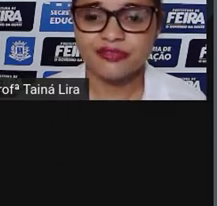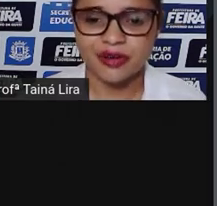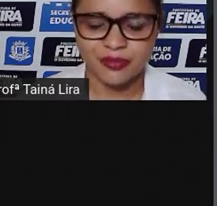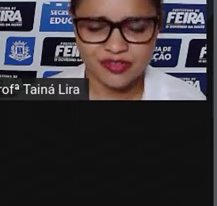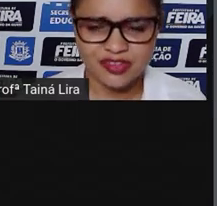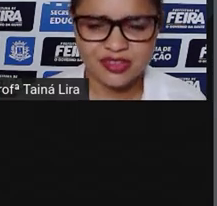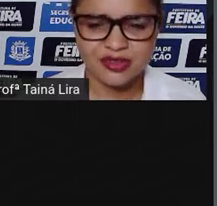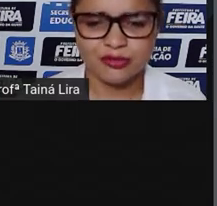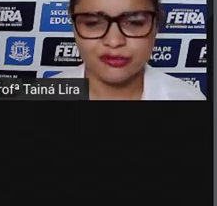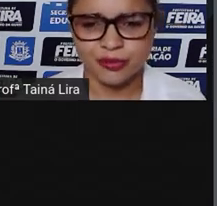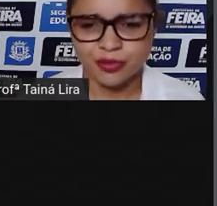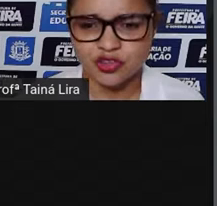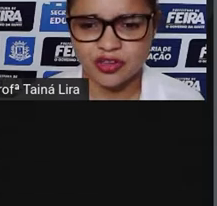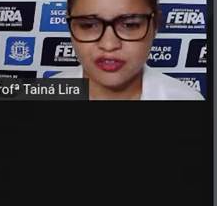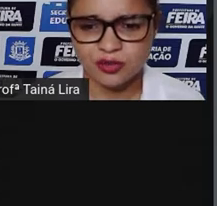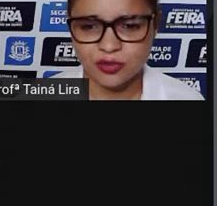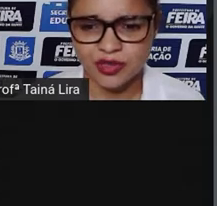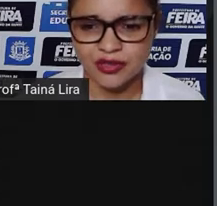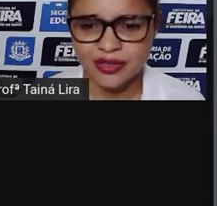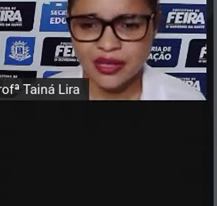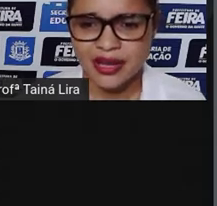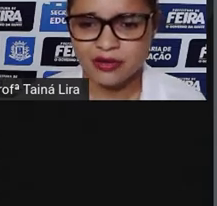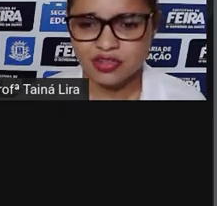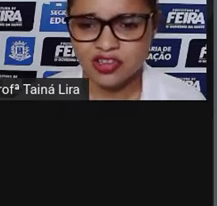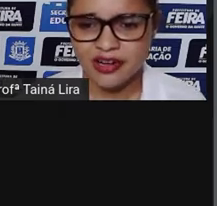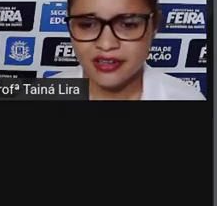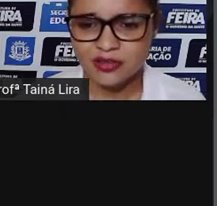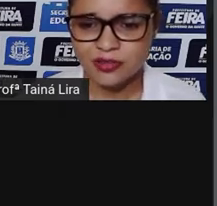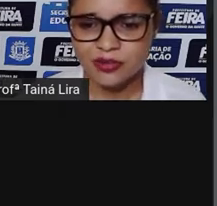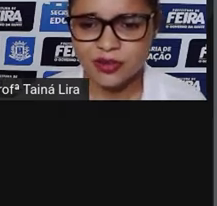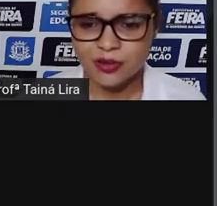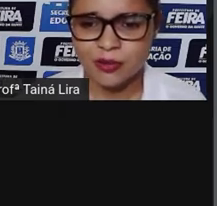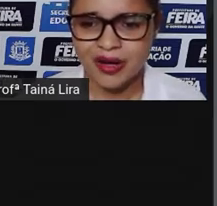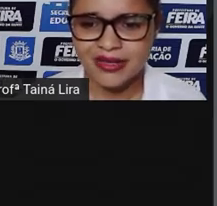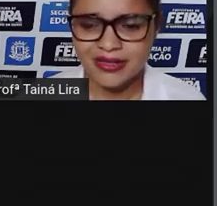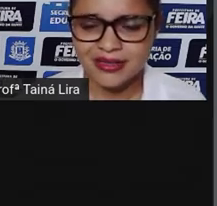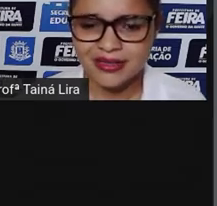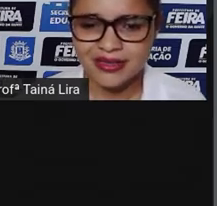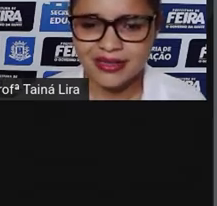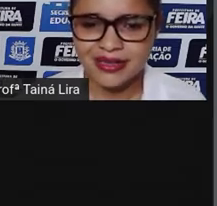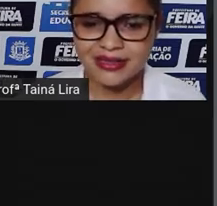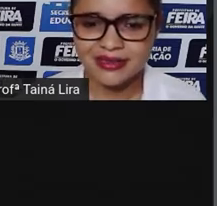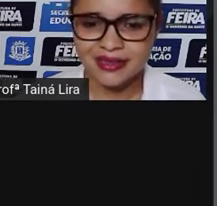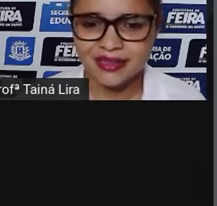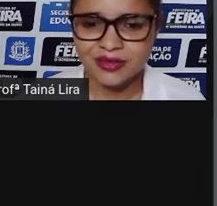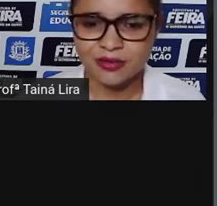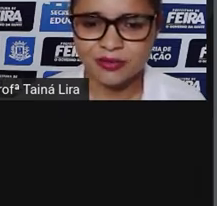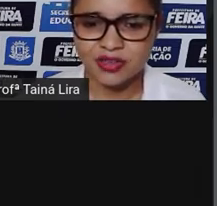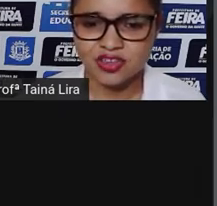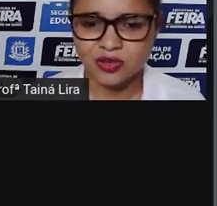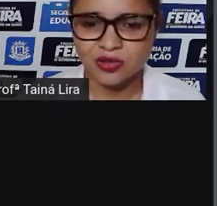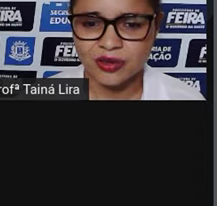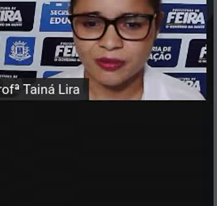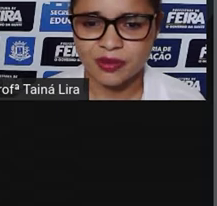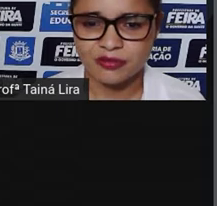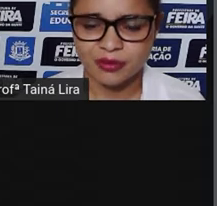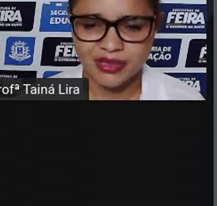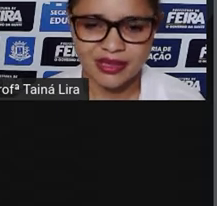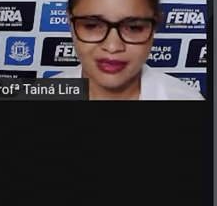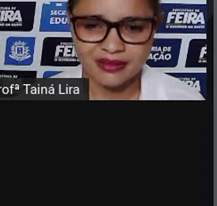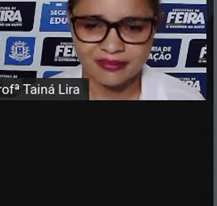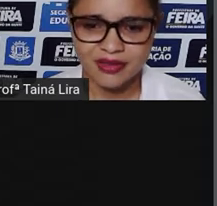Vamos sim, confirmou Tia Sônia. É o Teatro Guaíra. Ele tem uma história